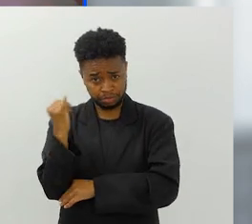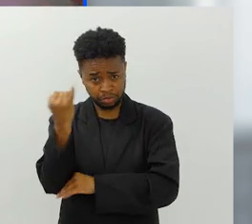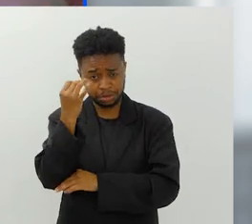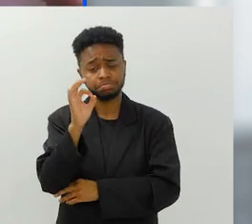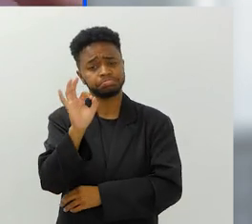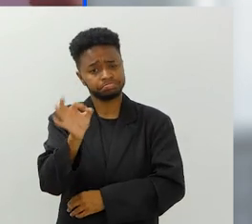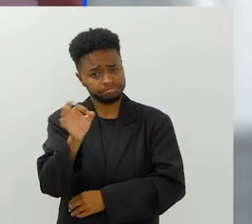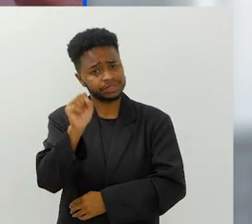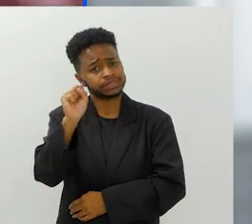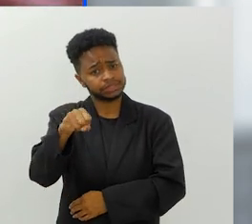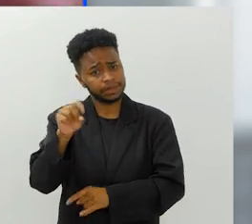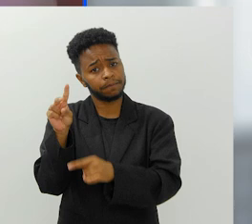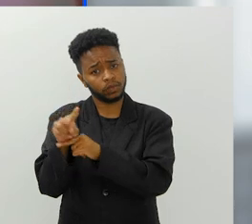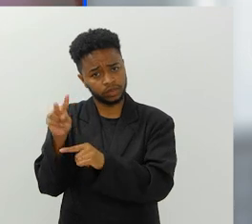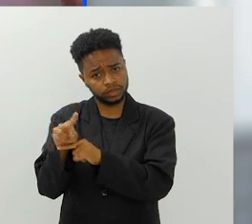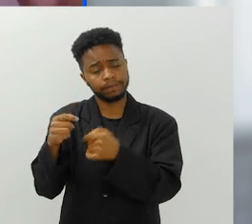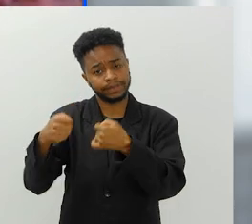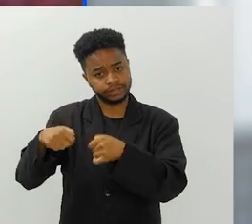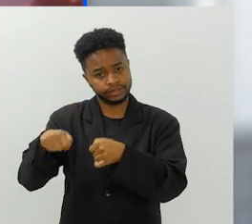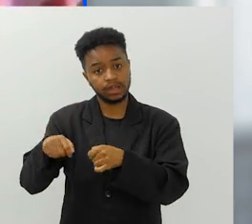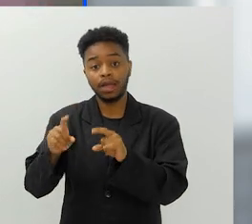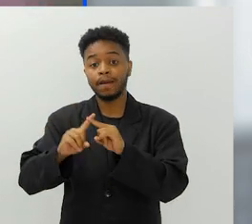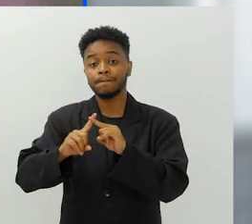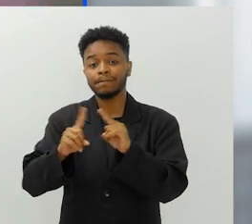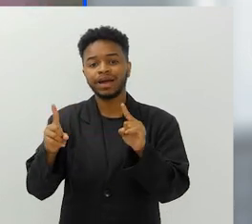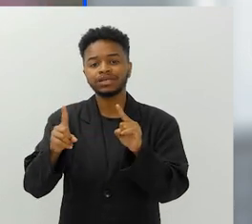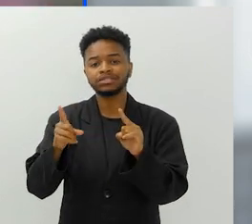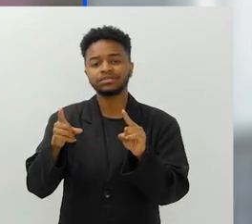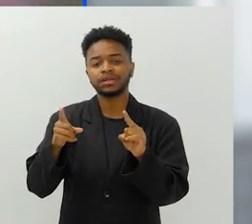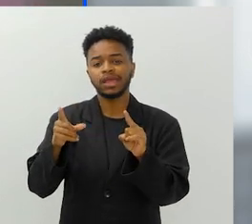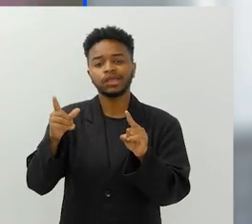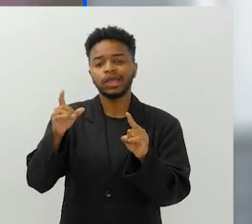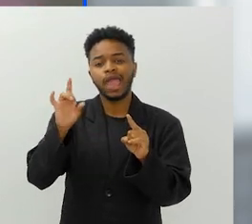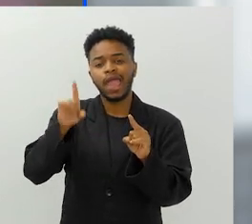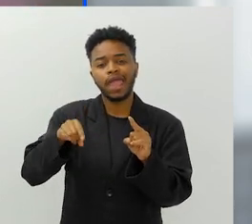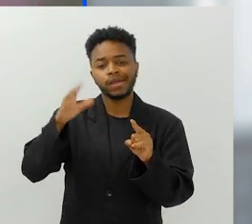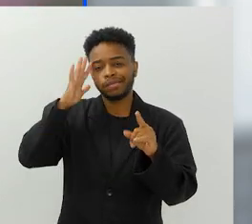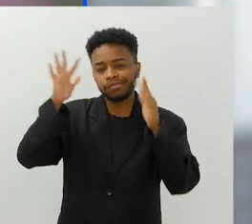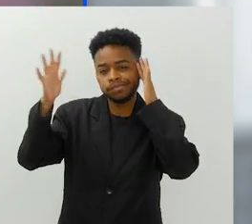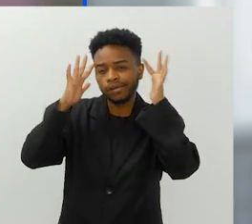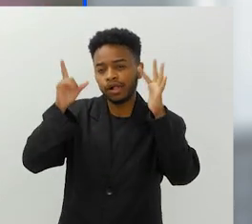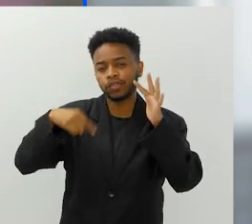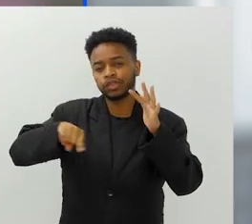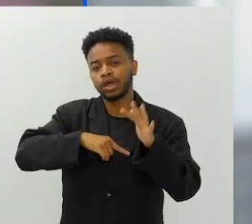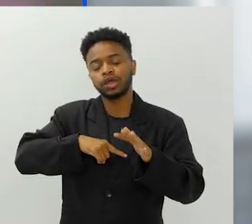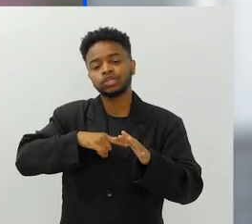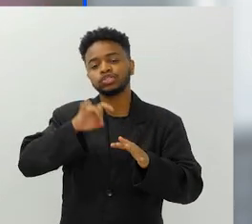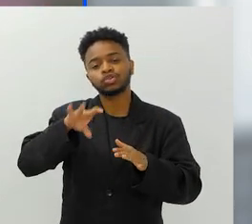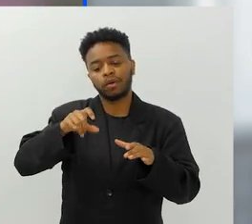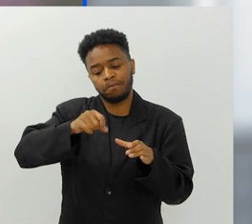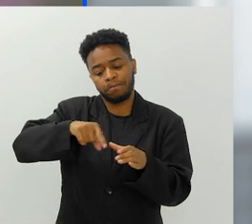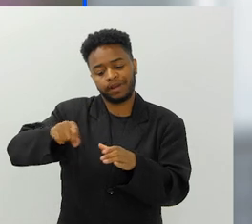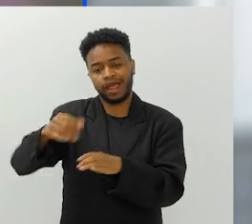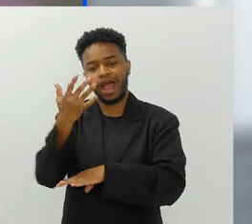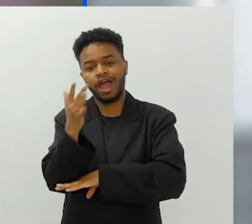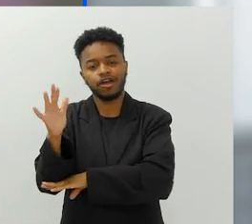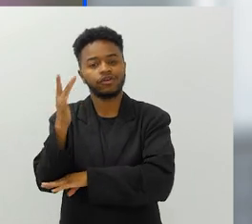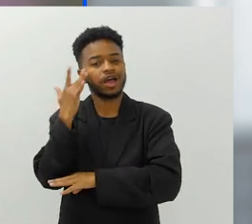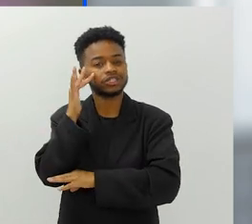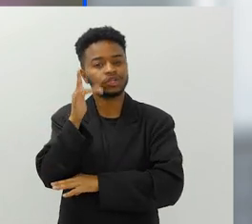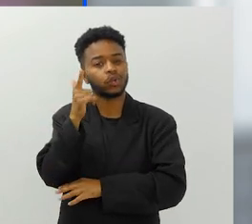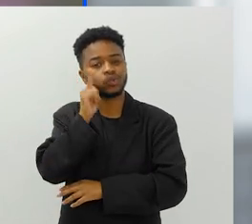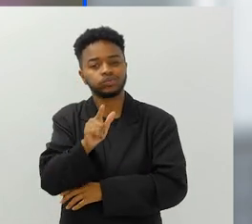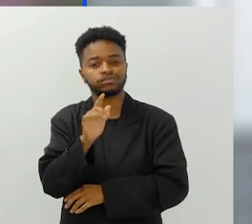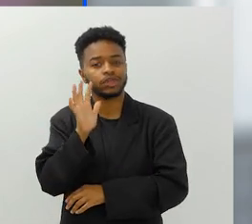são importantes, claro, serem preservadas, etc., mas é uma ilusão apenas plantarmos árvores